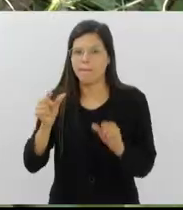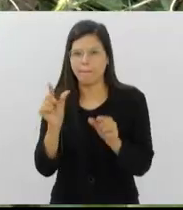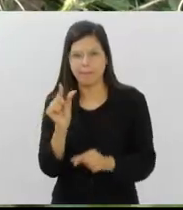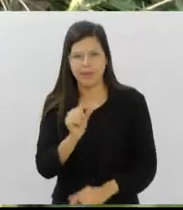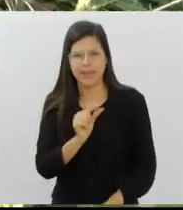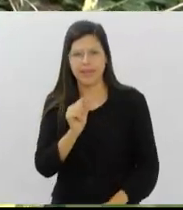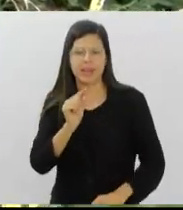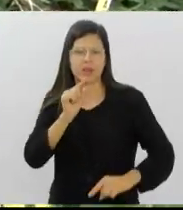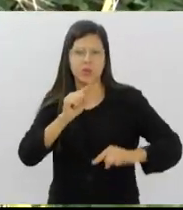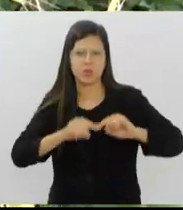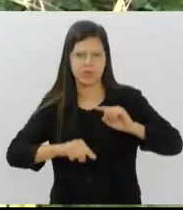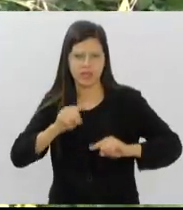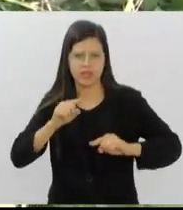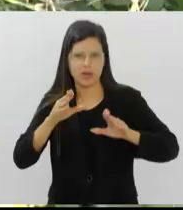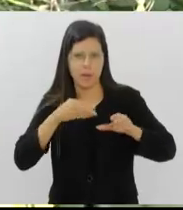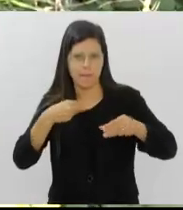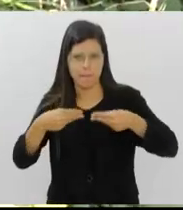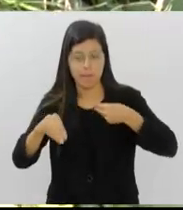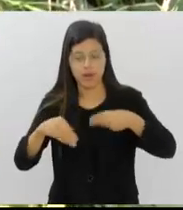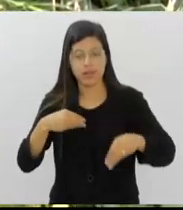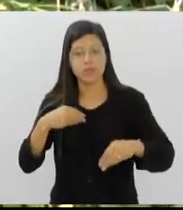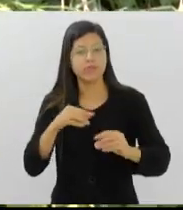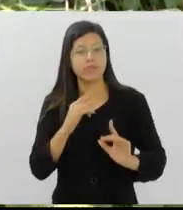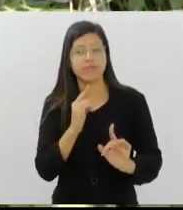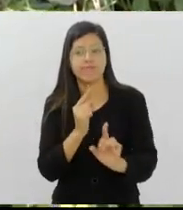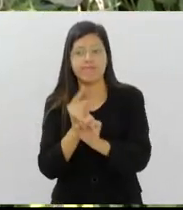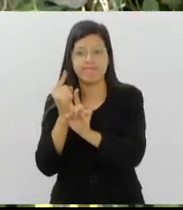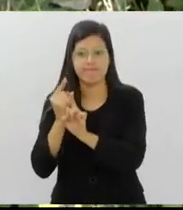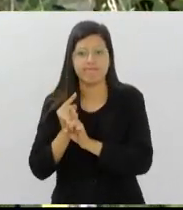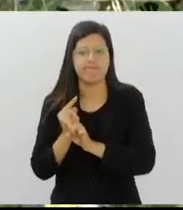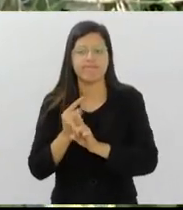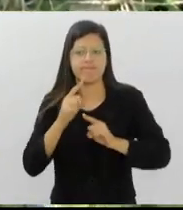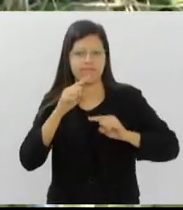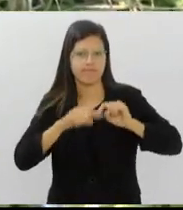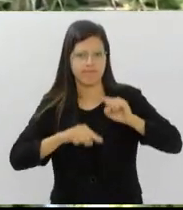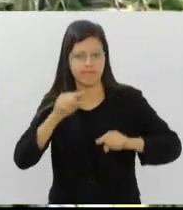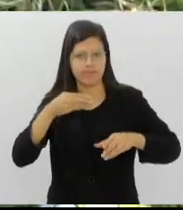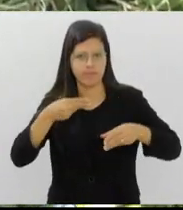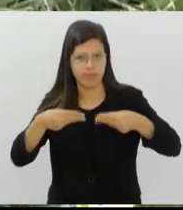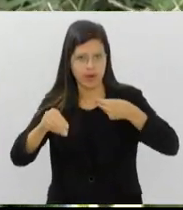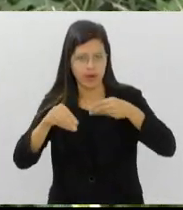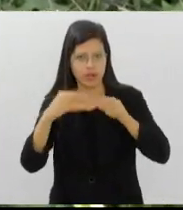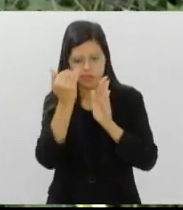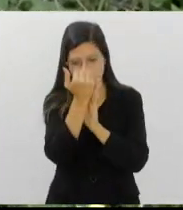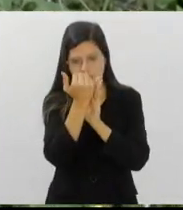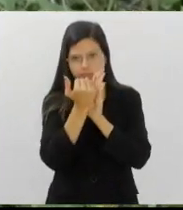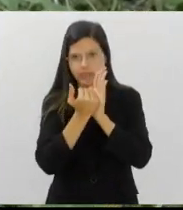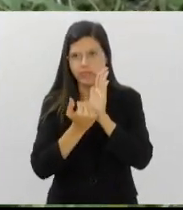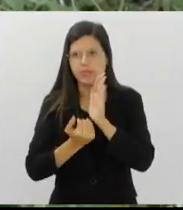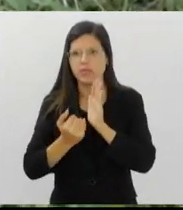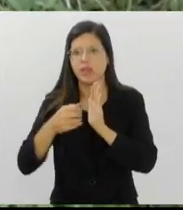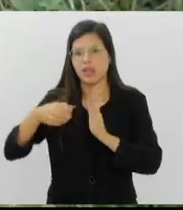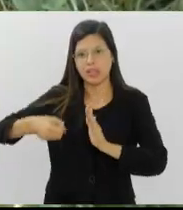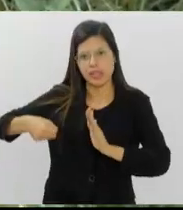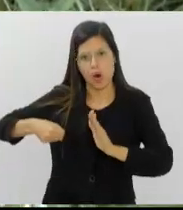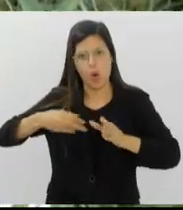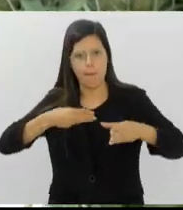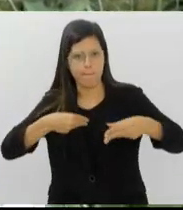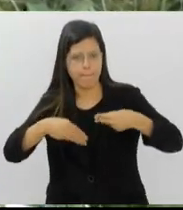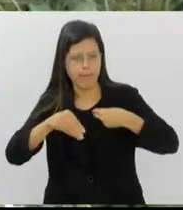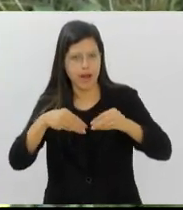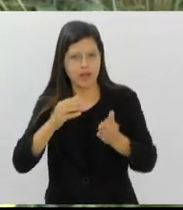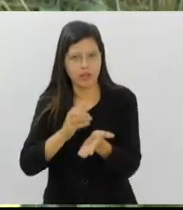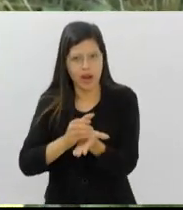Entre os poluentes encontrados, as partículas plásticas lideram a lista, seguidas por sacolas plásticas,